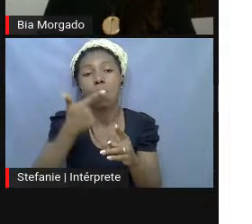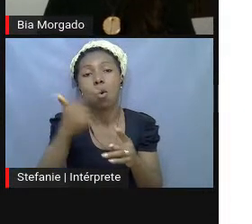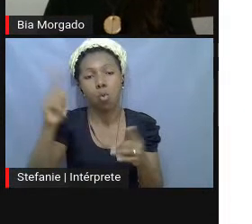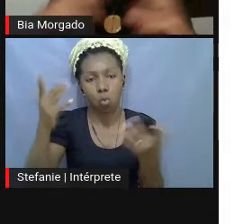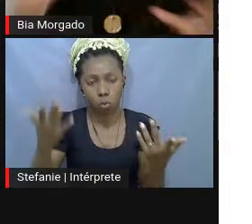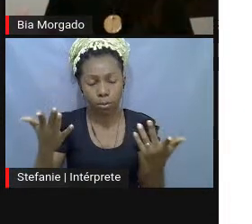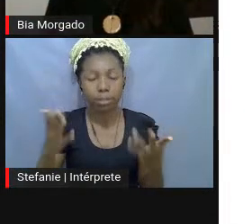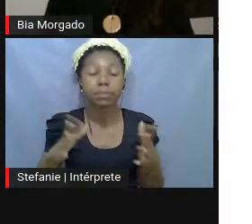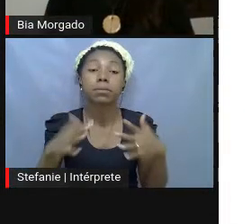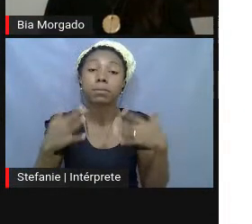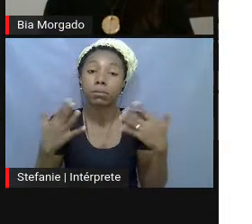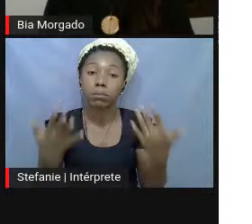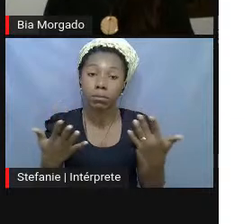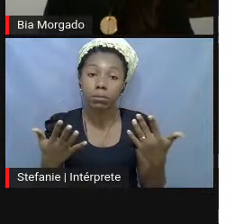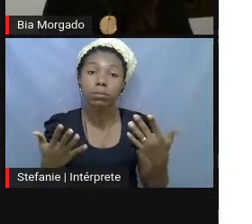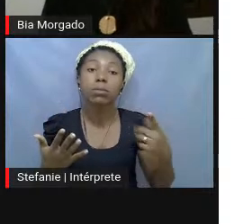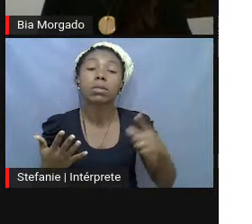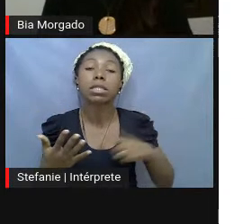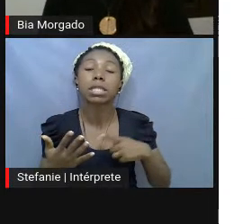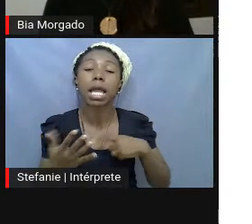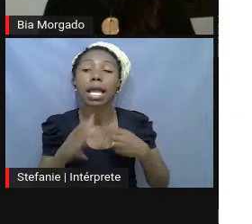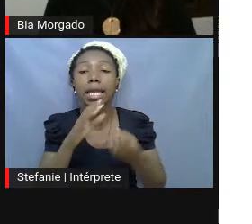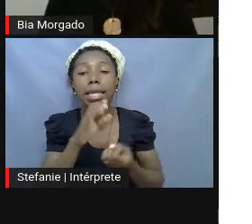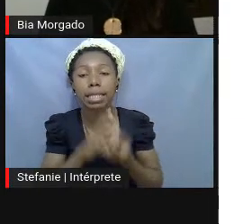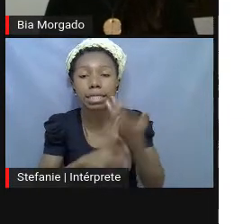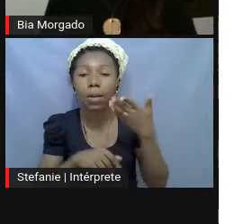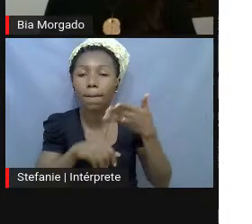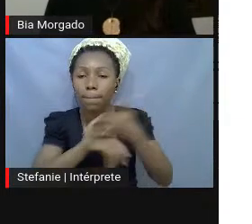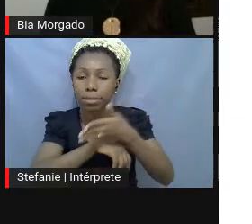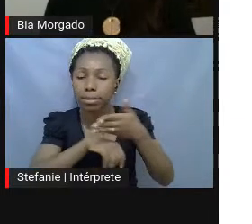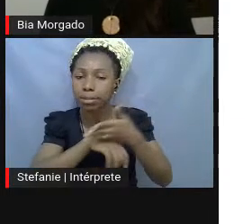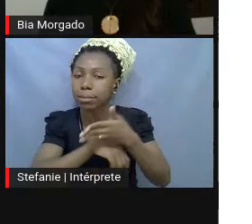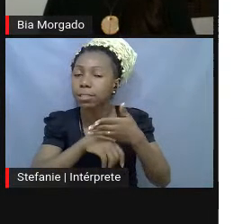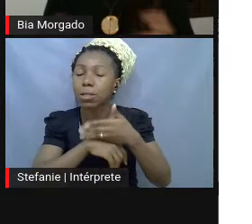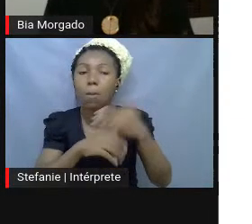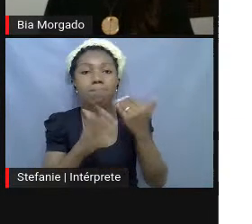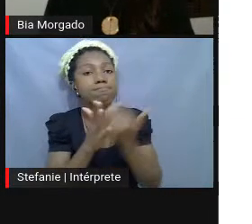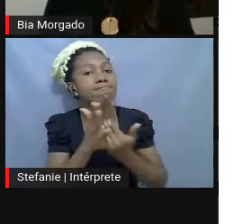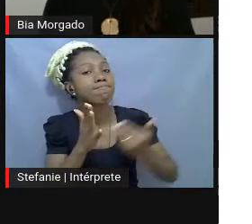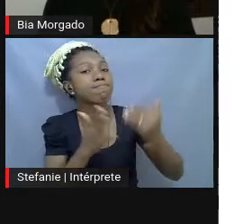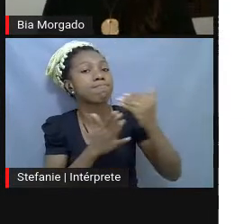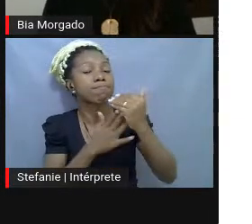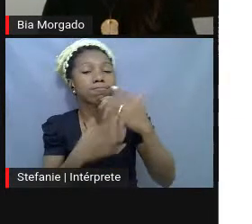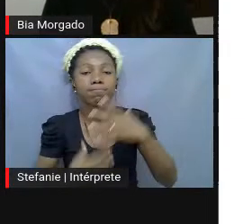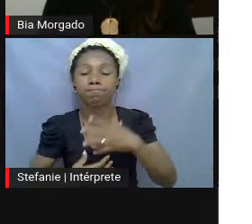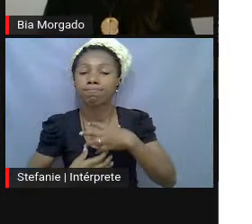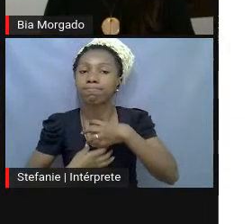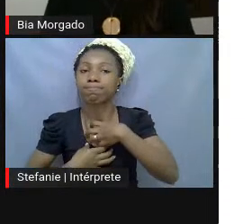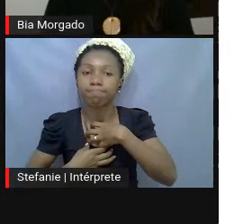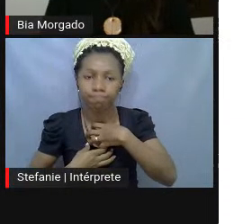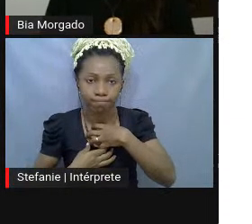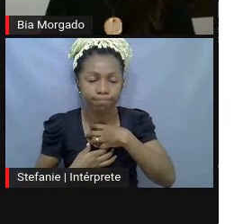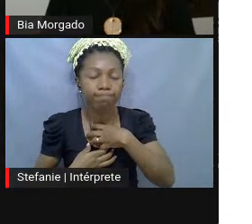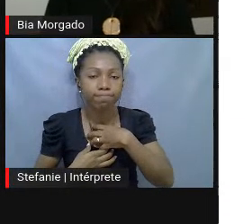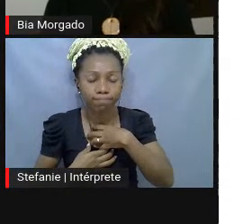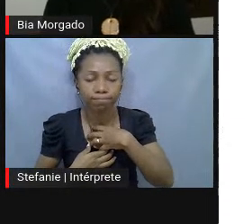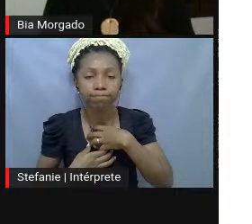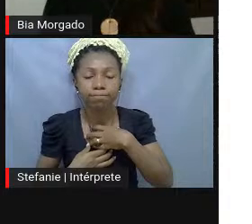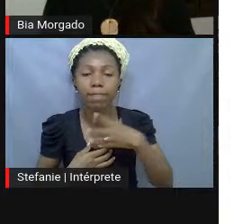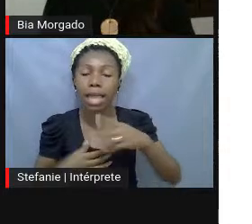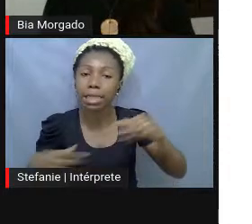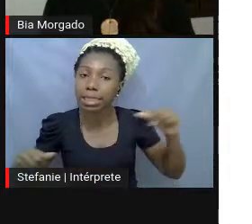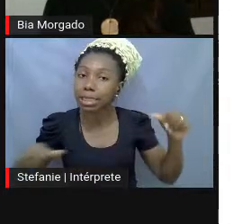Então, ele desenvolve essa noção dele de participação supra-sensorial, né, como ele resume muito bem, ele diz que é transformar os